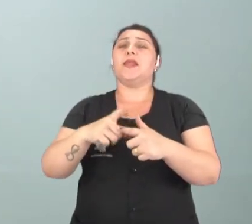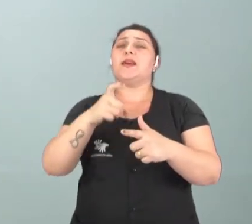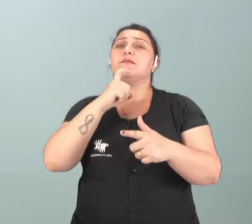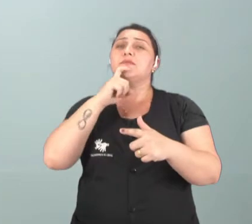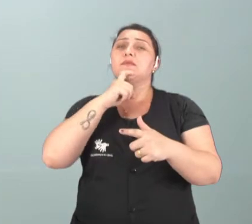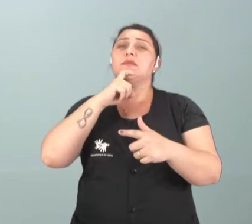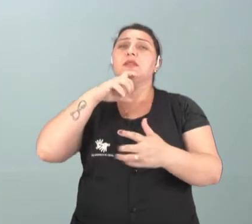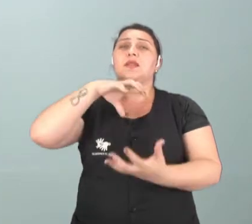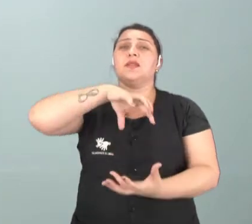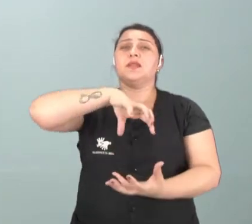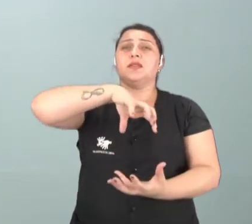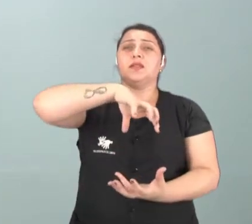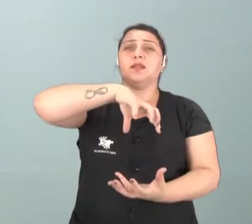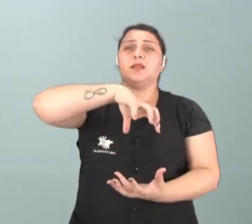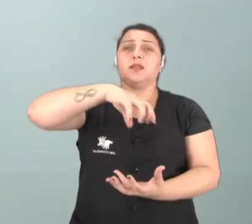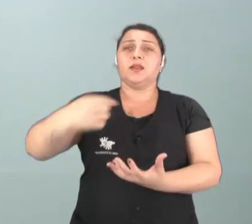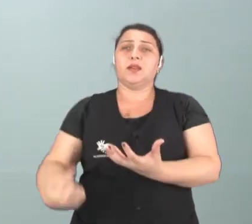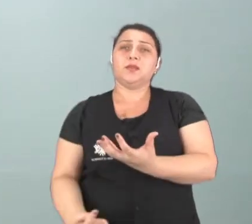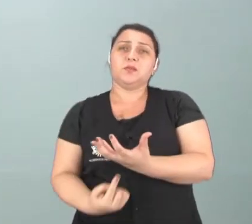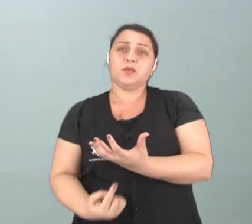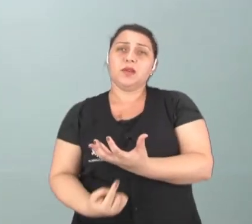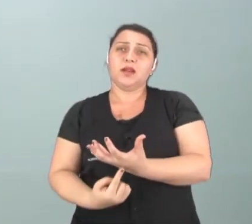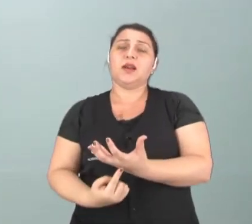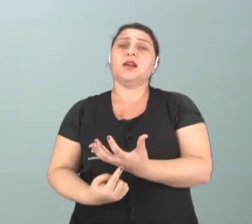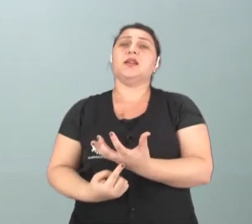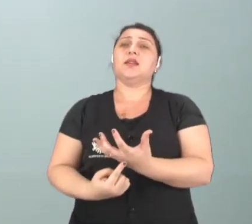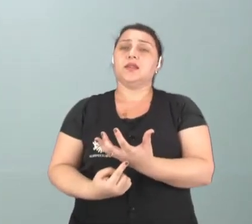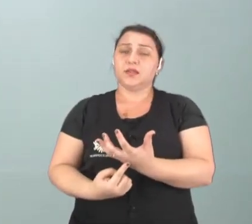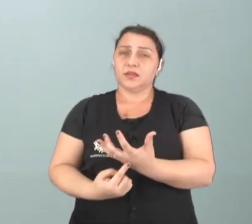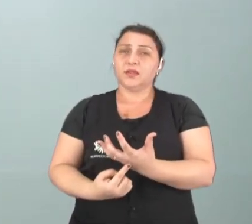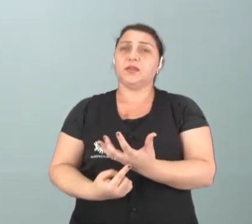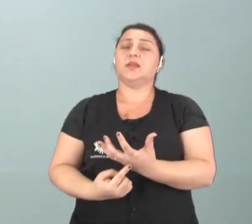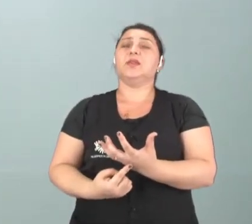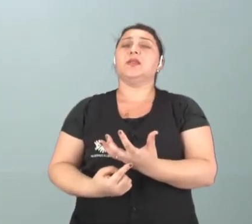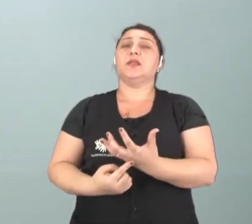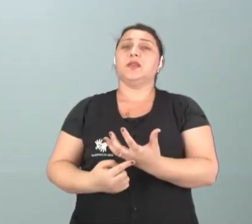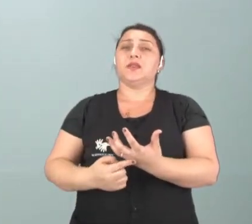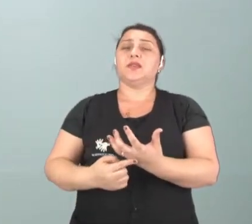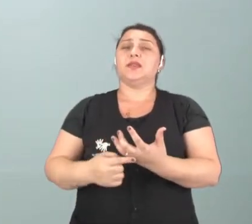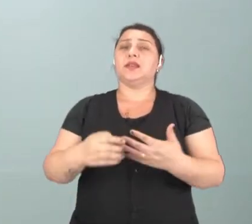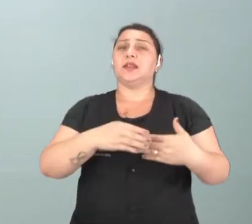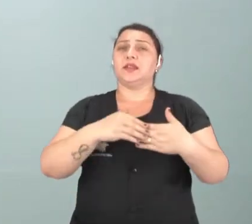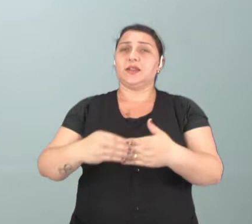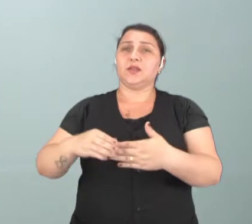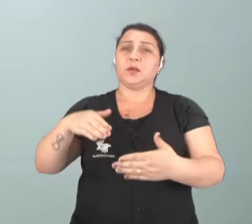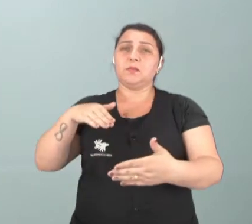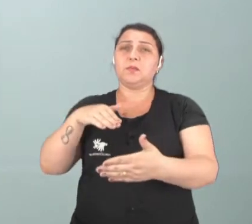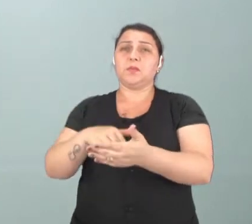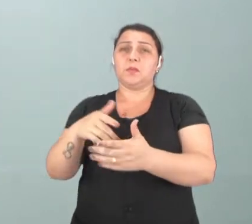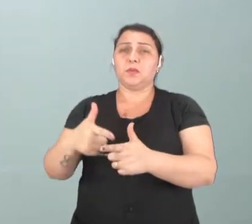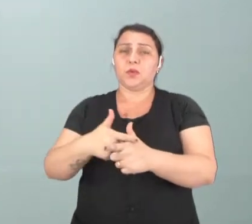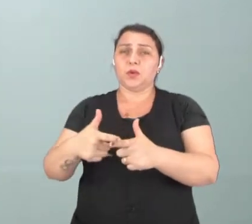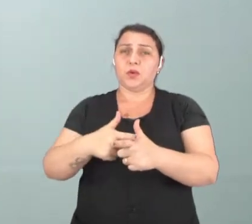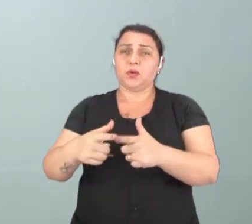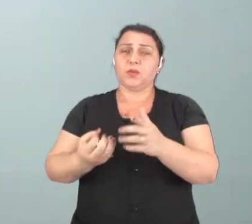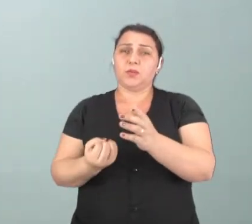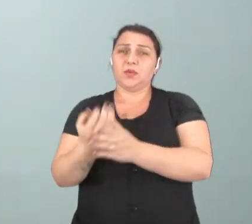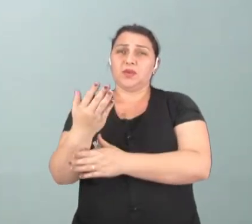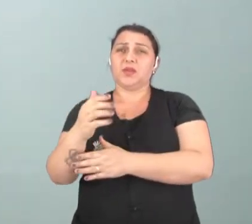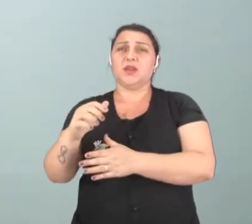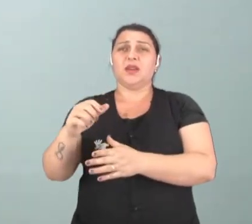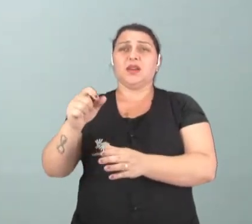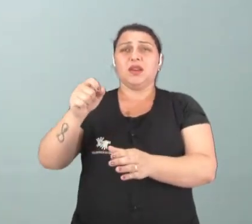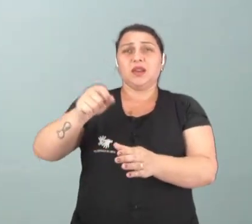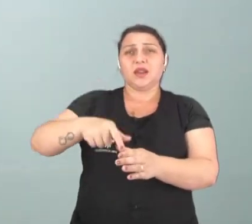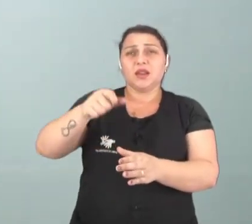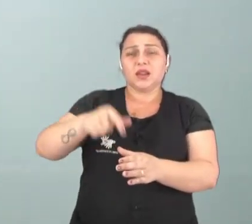colotas polares, aquecimento global que tem trazido impacto ambiental na produção de grão,